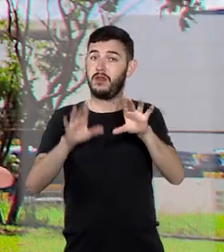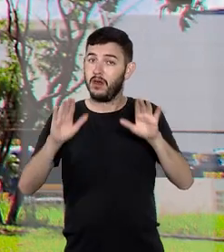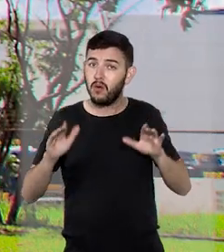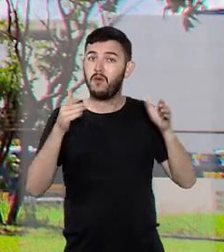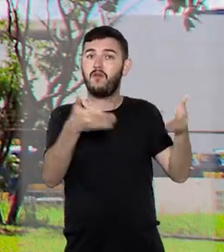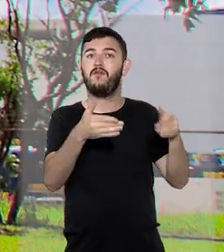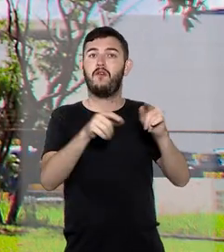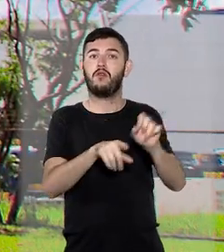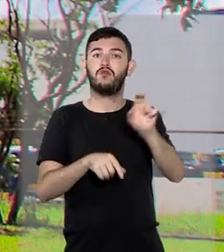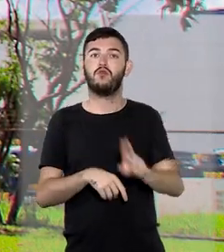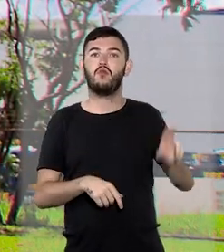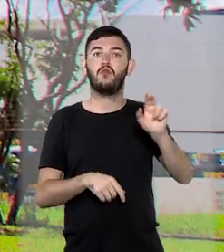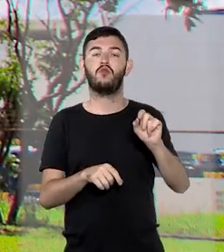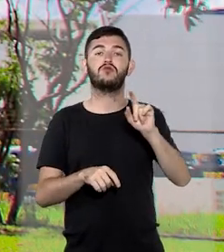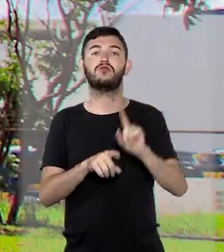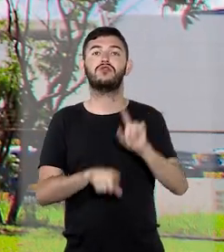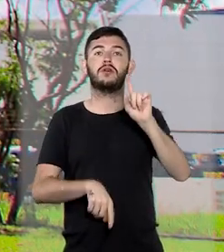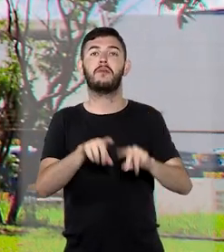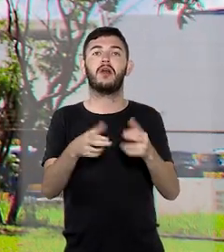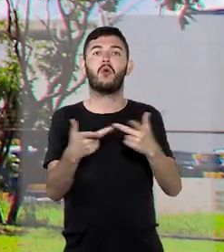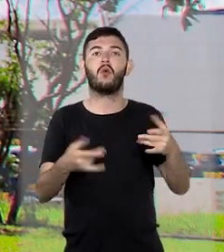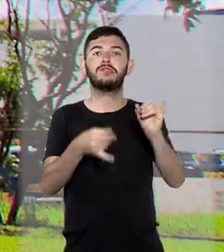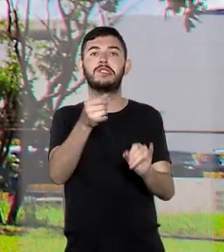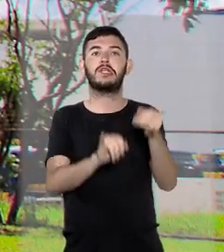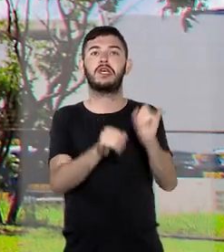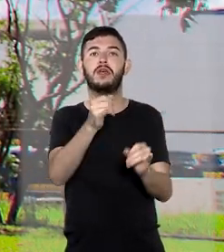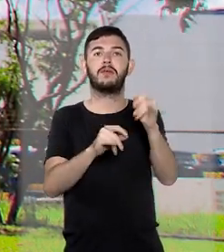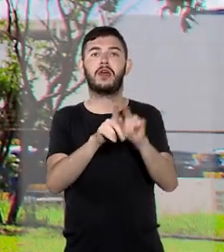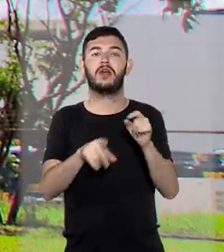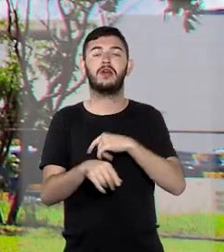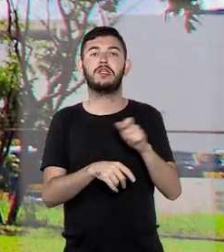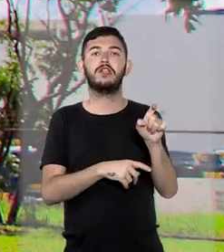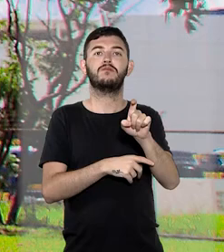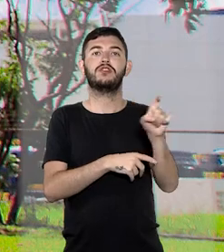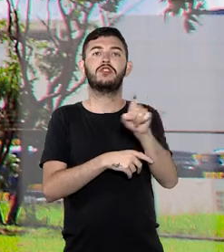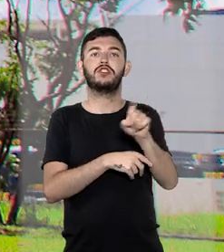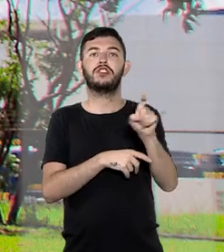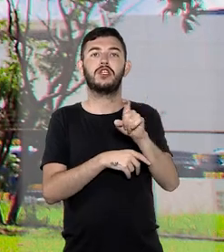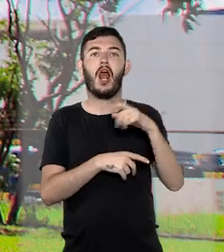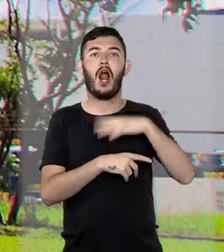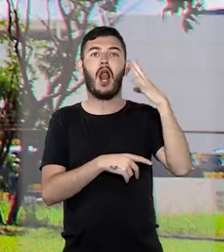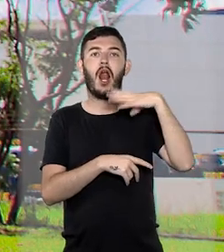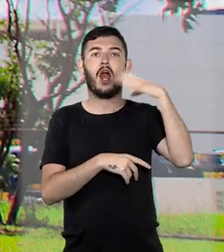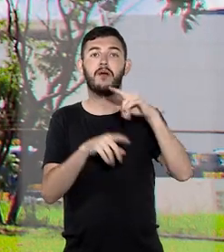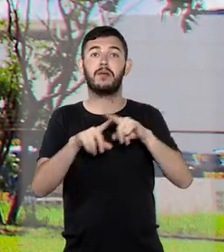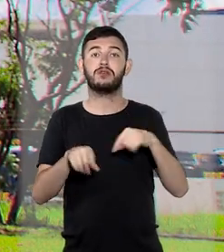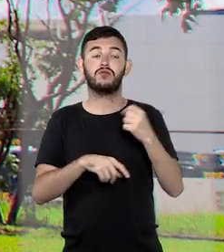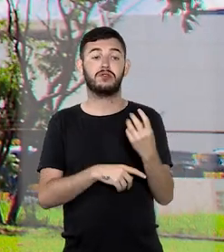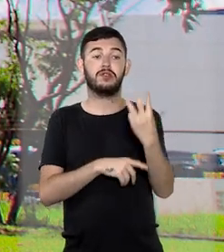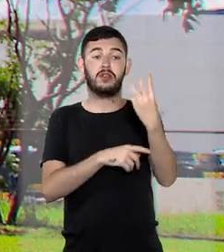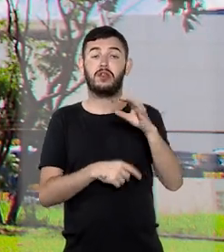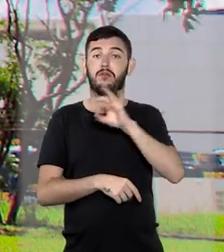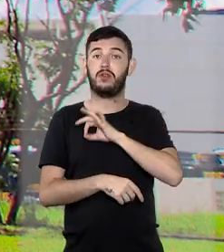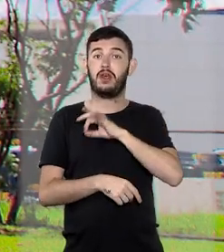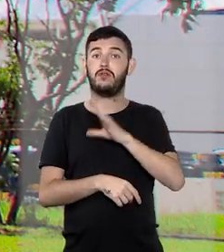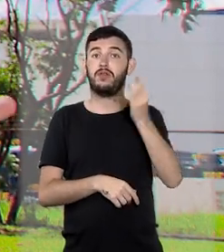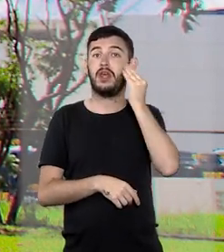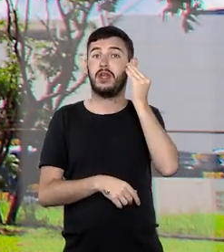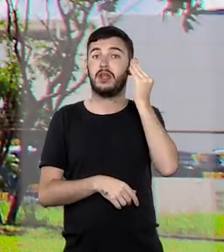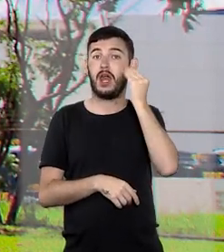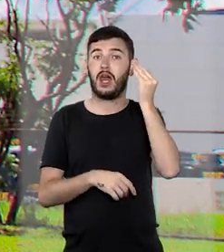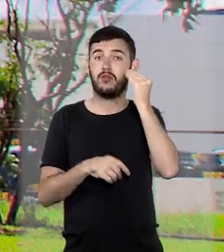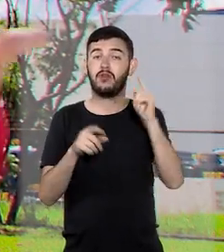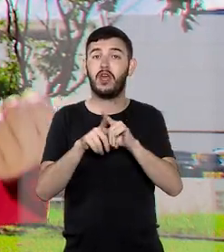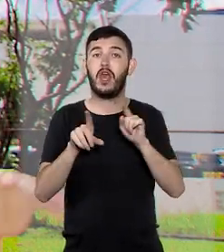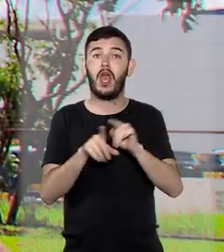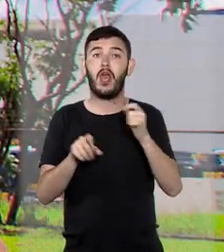especialmente no tocante à utilização das armas químicas. Segundo o Ministério Público, os três agentes teriam tentado conter a